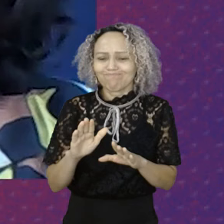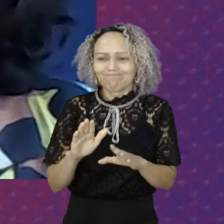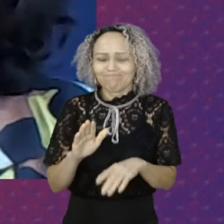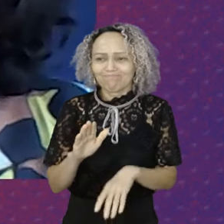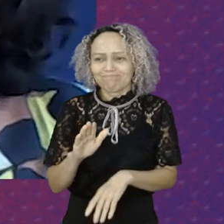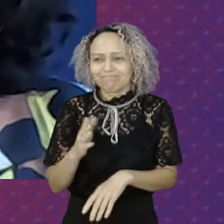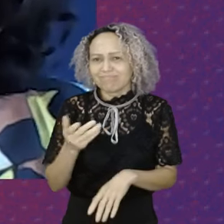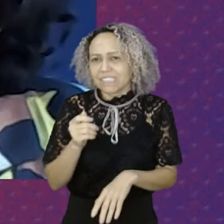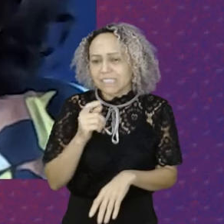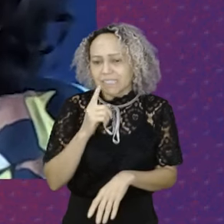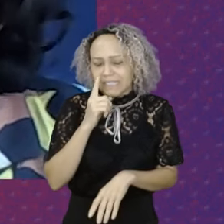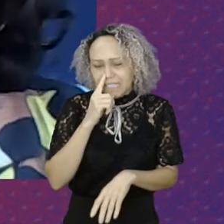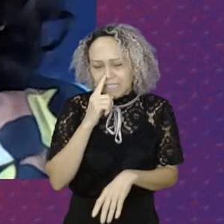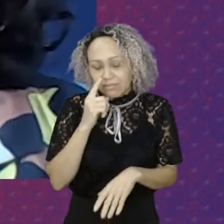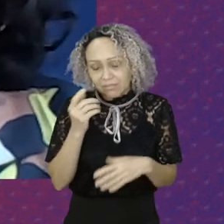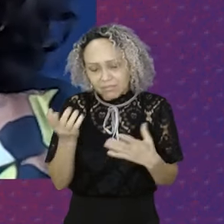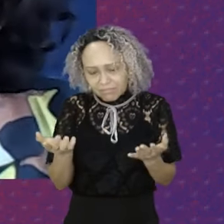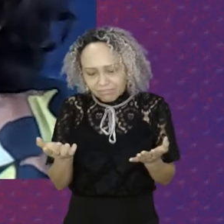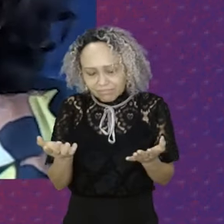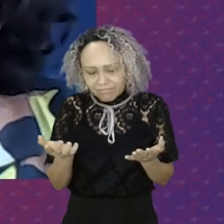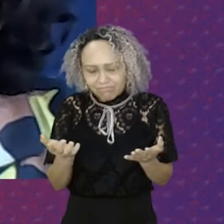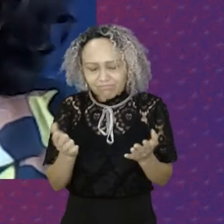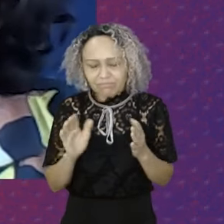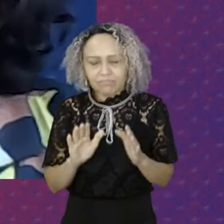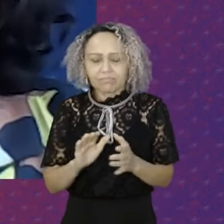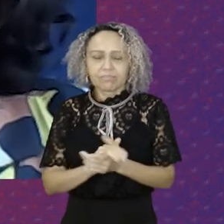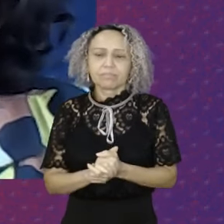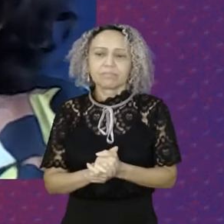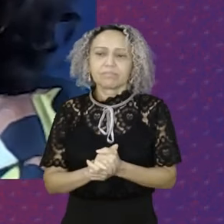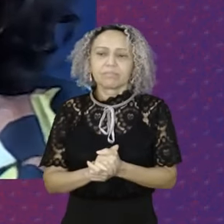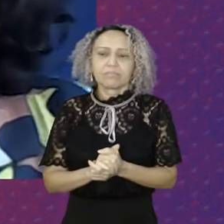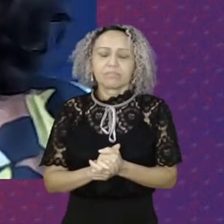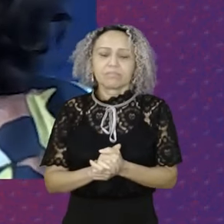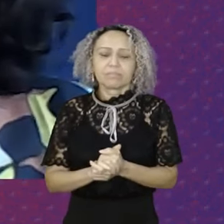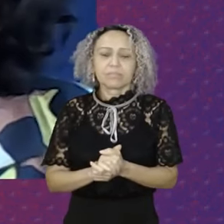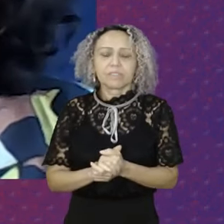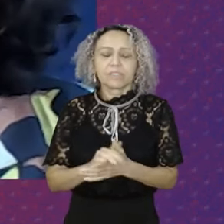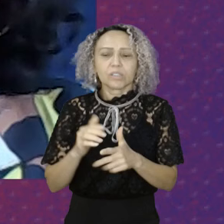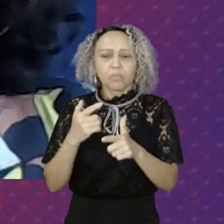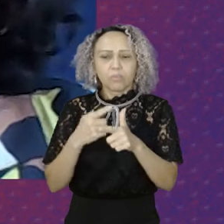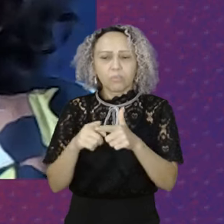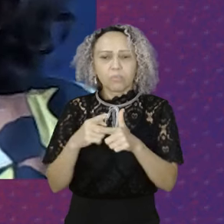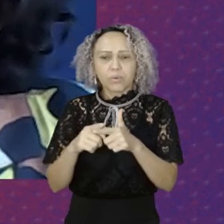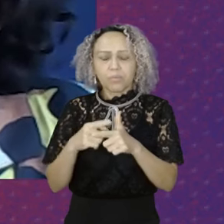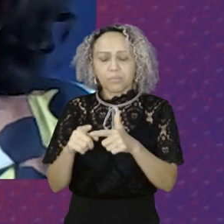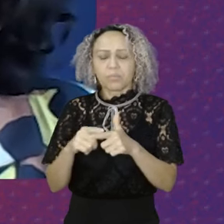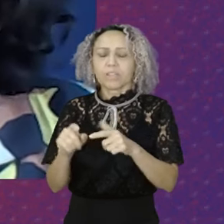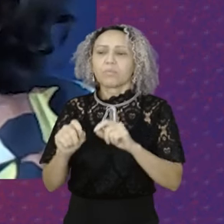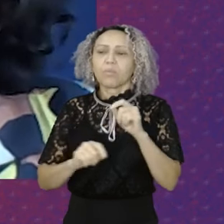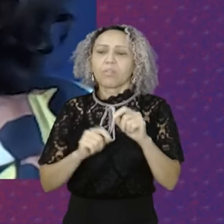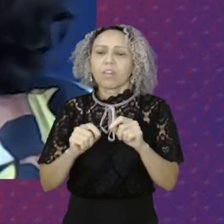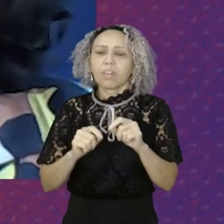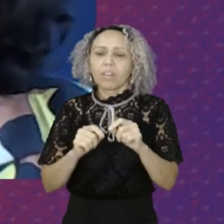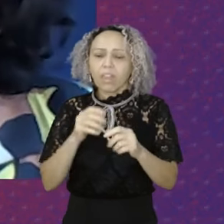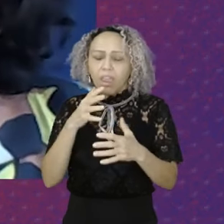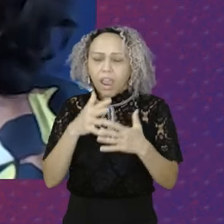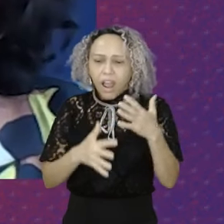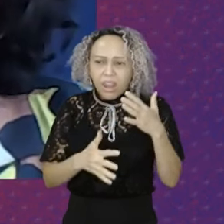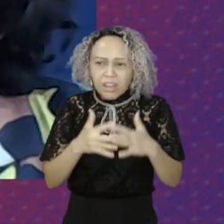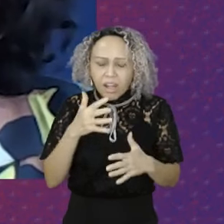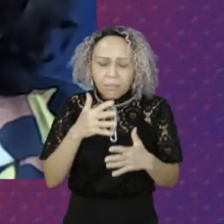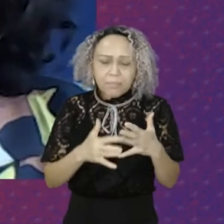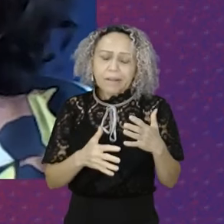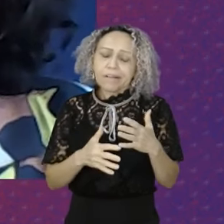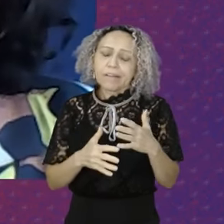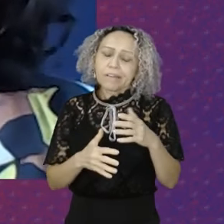Onde se faz Esse debate Mas é Esse é um problema Que interfere No dia a dia